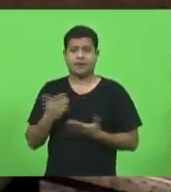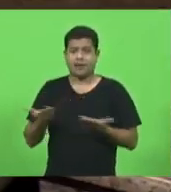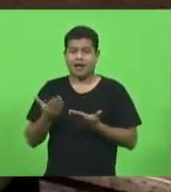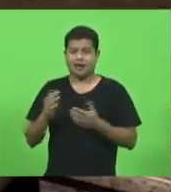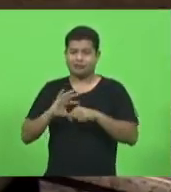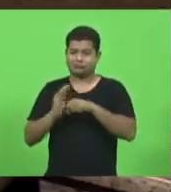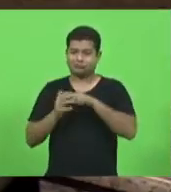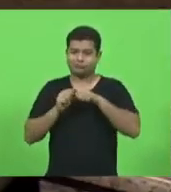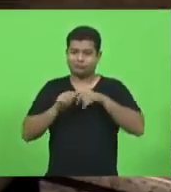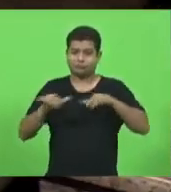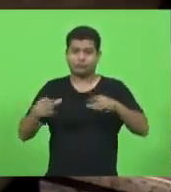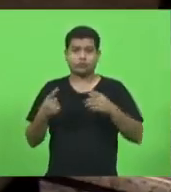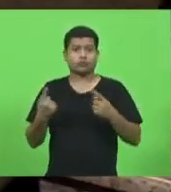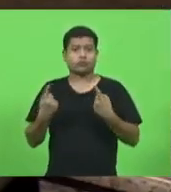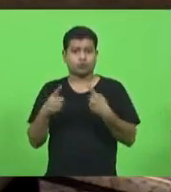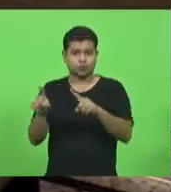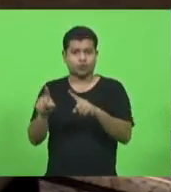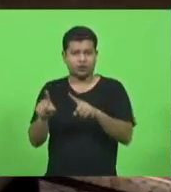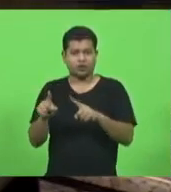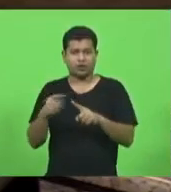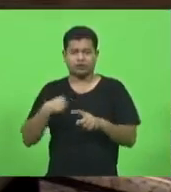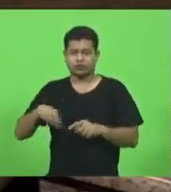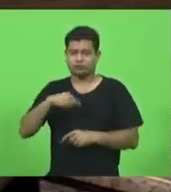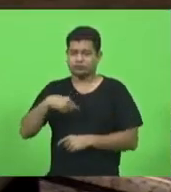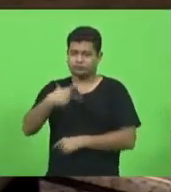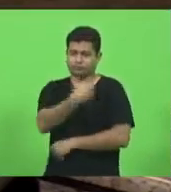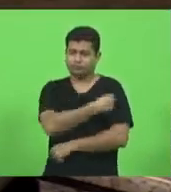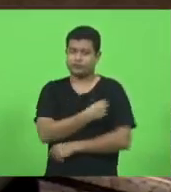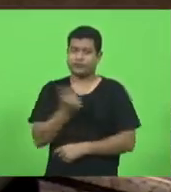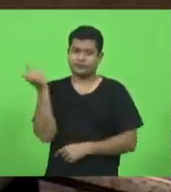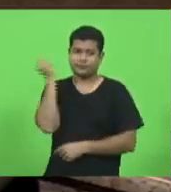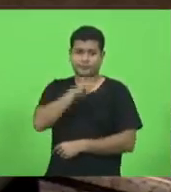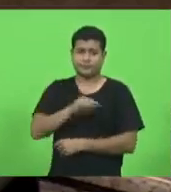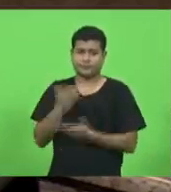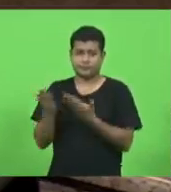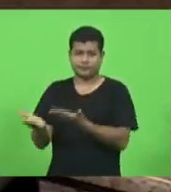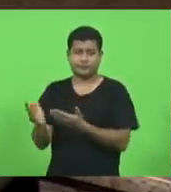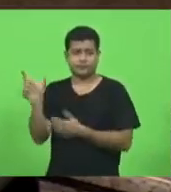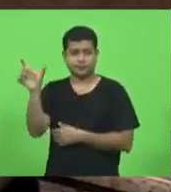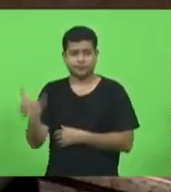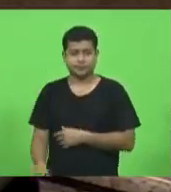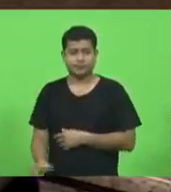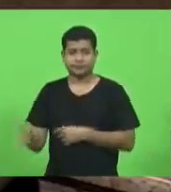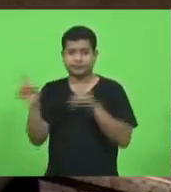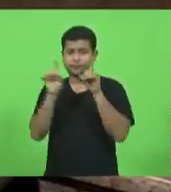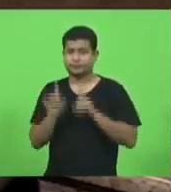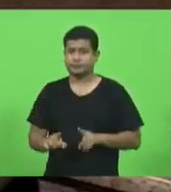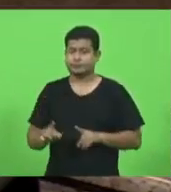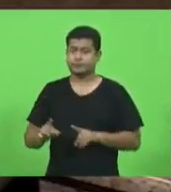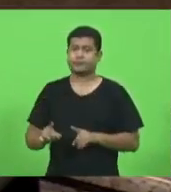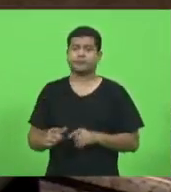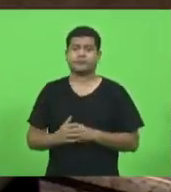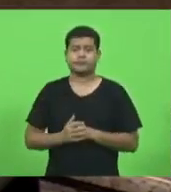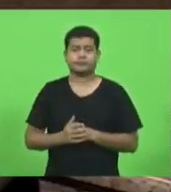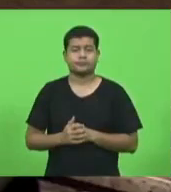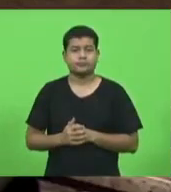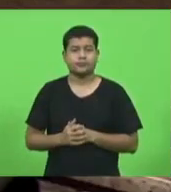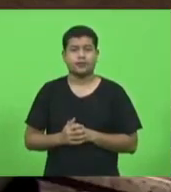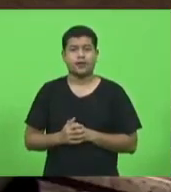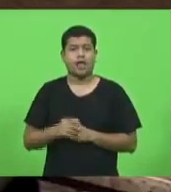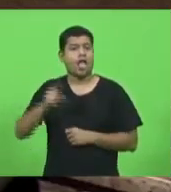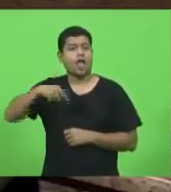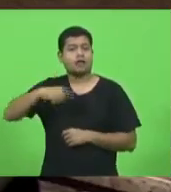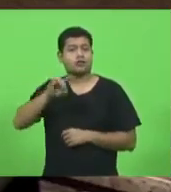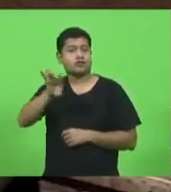matando muitas pessoas, que é a Covid-19. Lembrando que esta lei não é só para a Covid-19, é para todos os